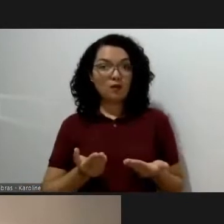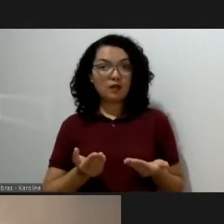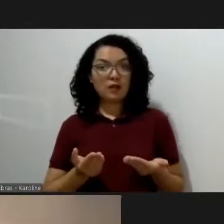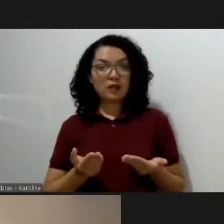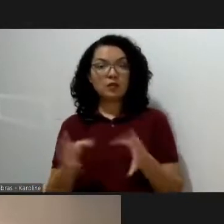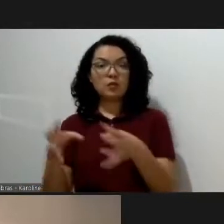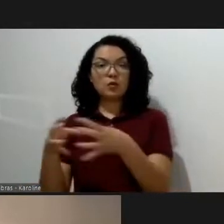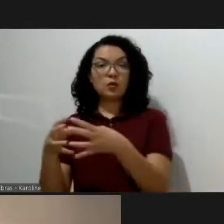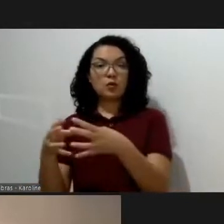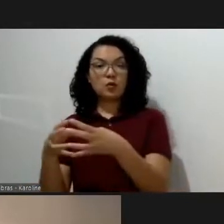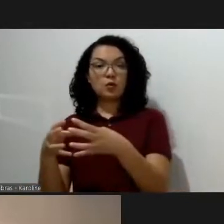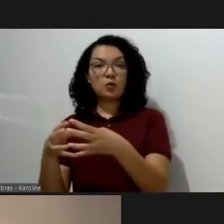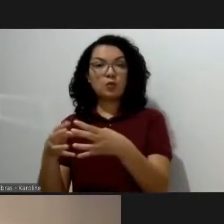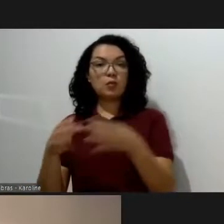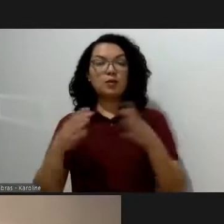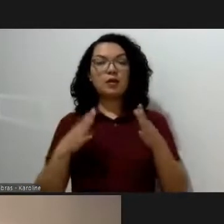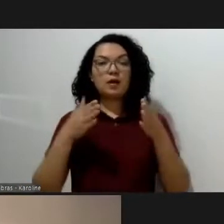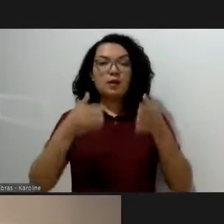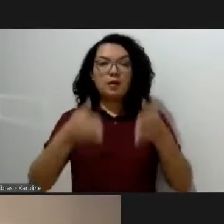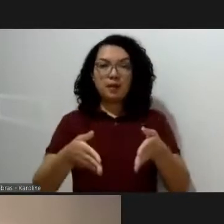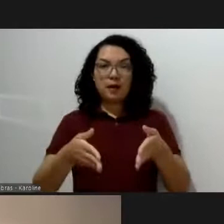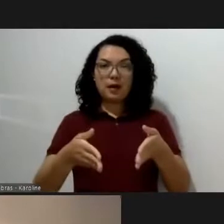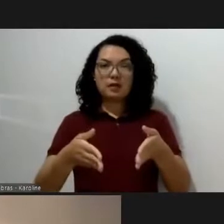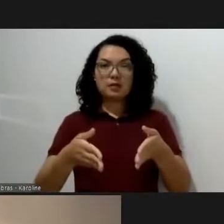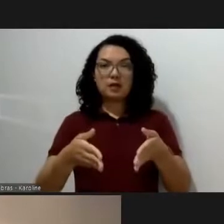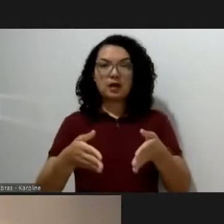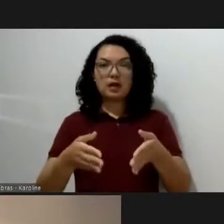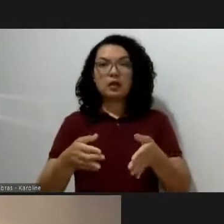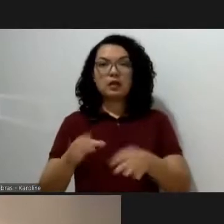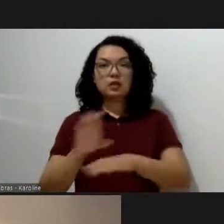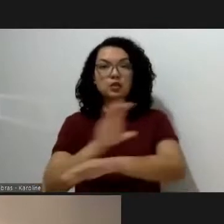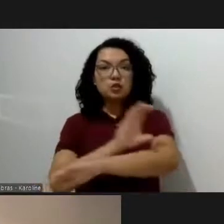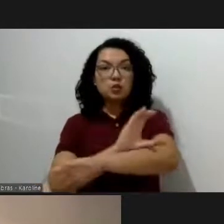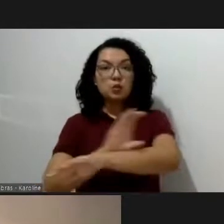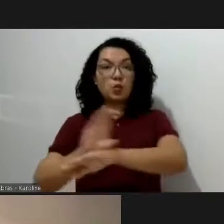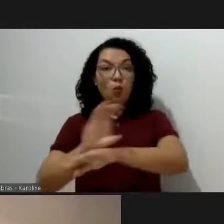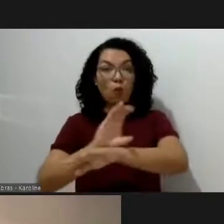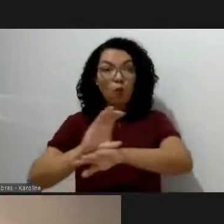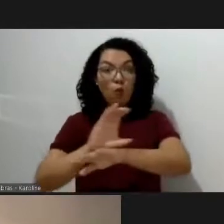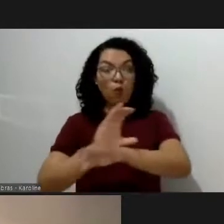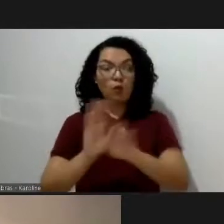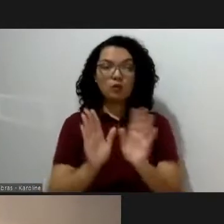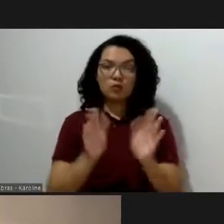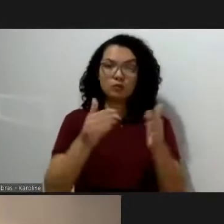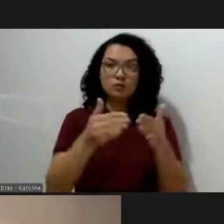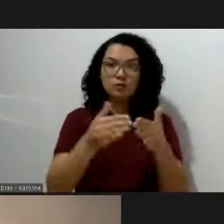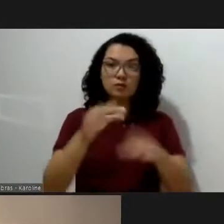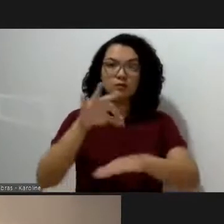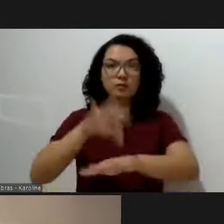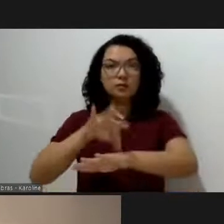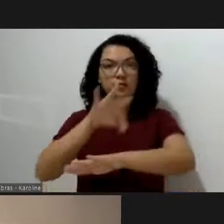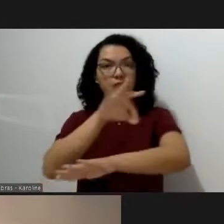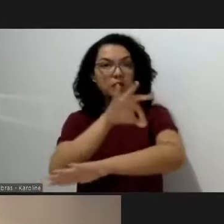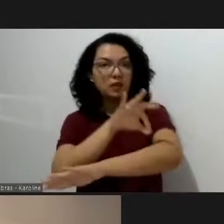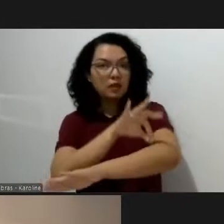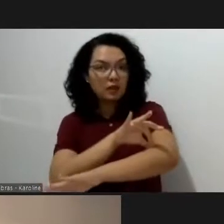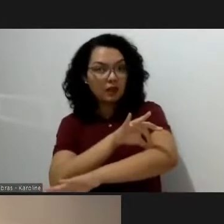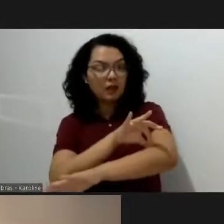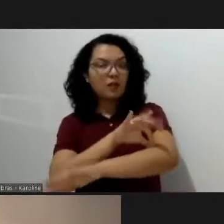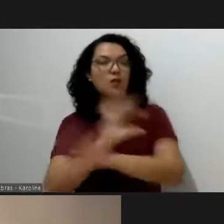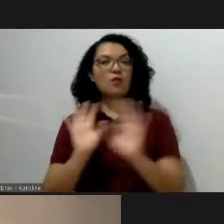para participar de uma residência internacional de arquitetura durante o Festival de Arquitetura de Londres.